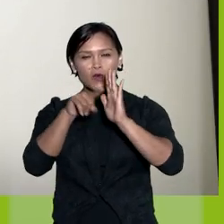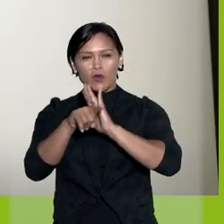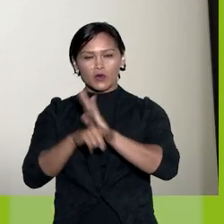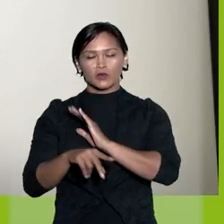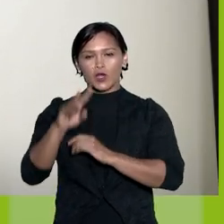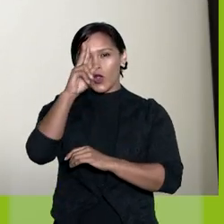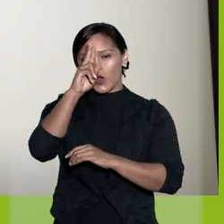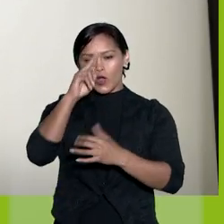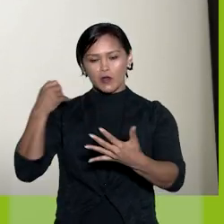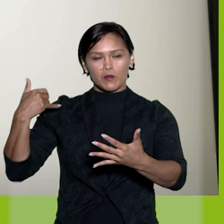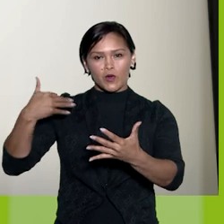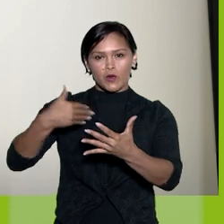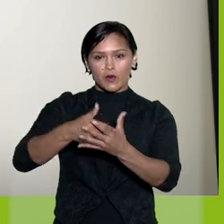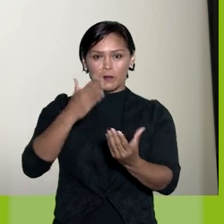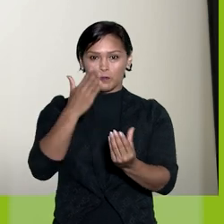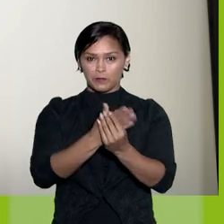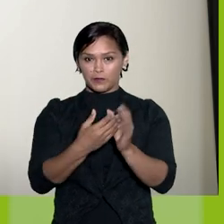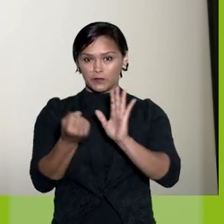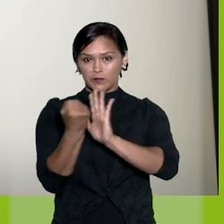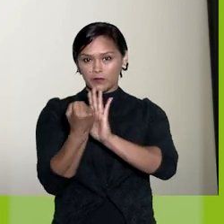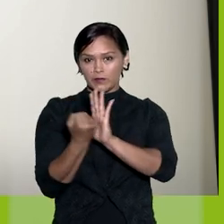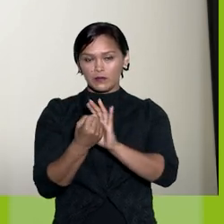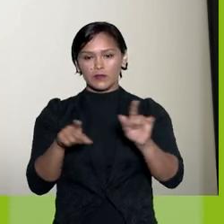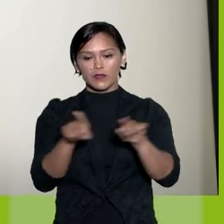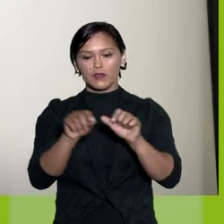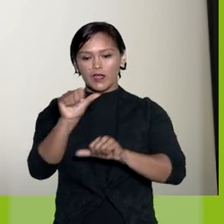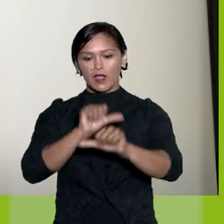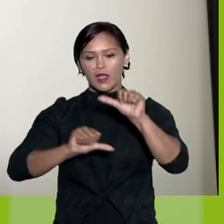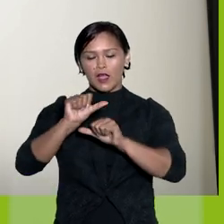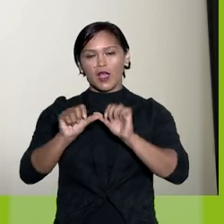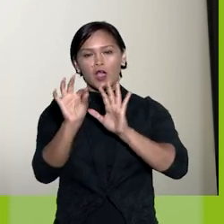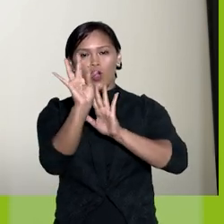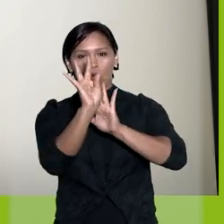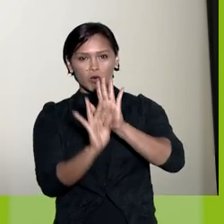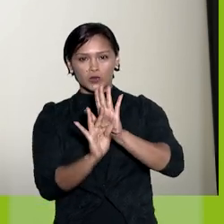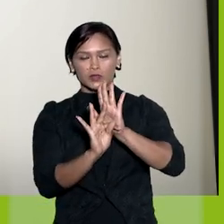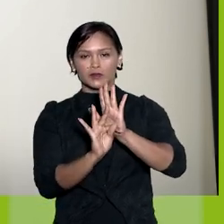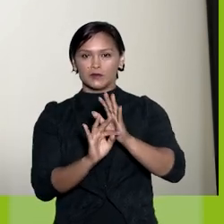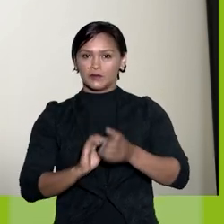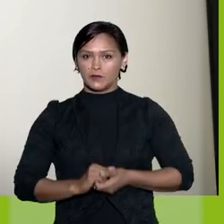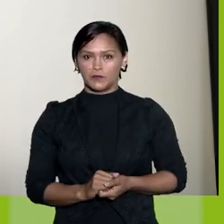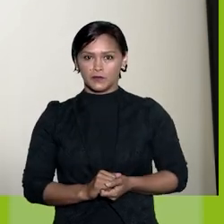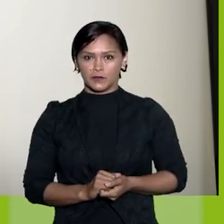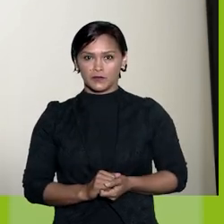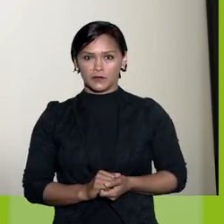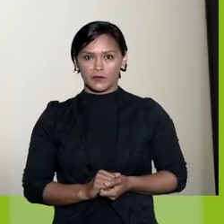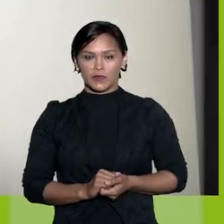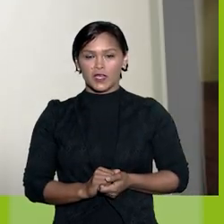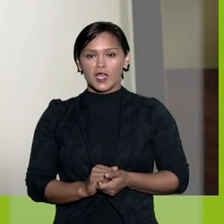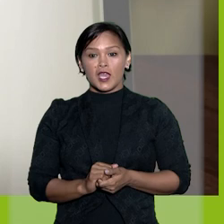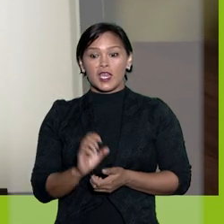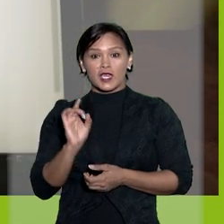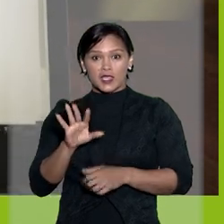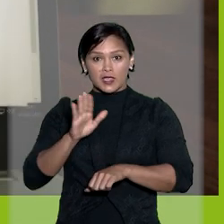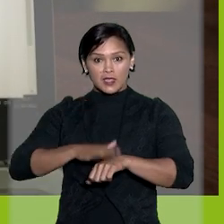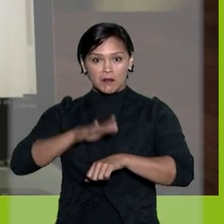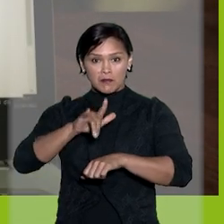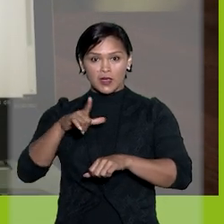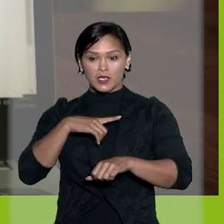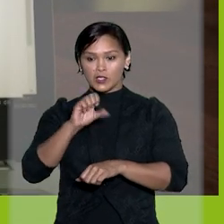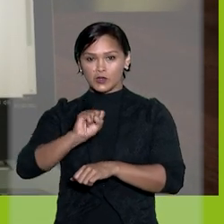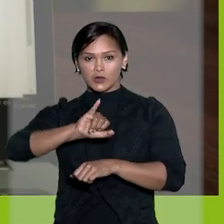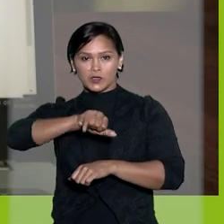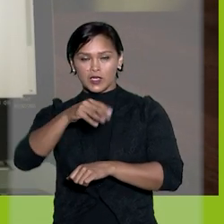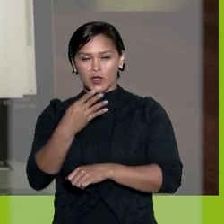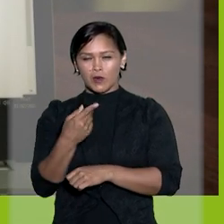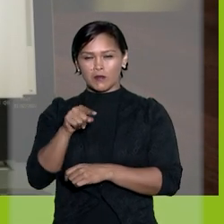ou consultar o histórico de marcadores do processo e também alterar o texto inserido. E não